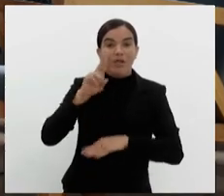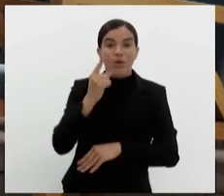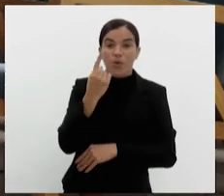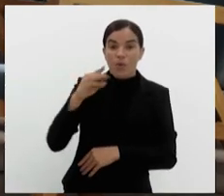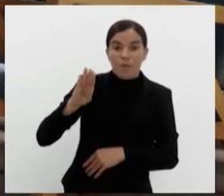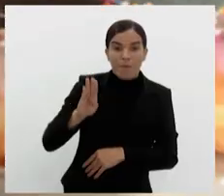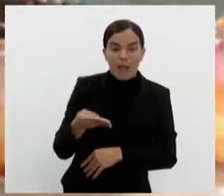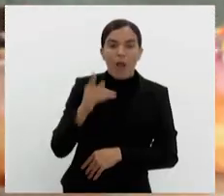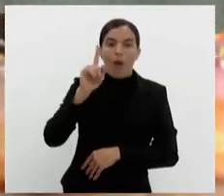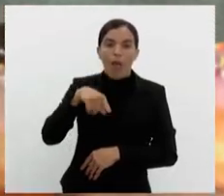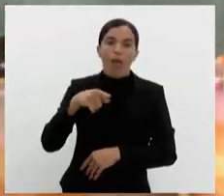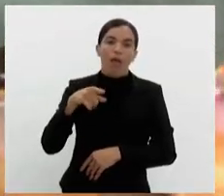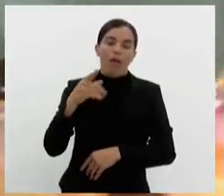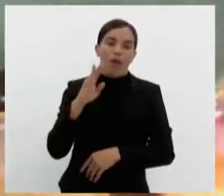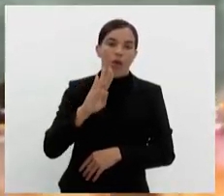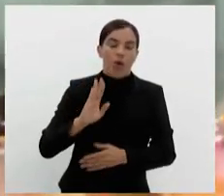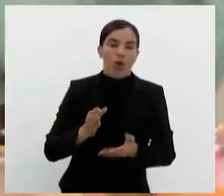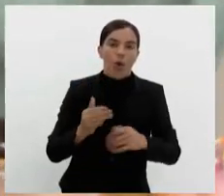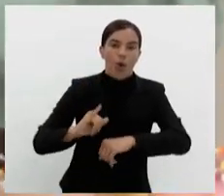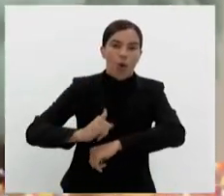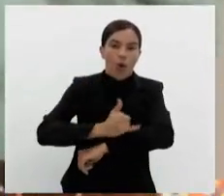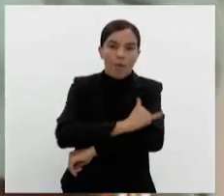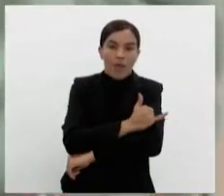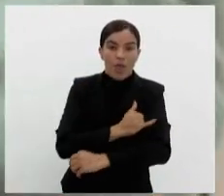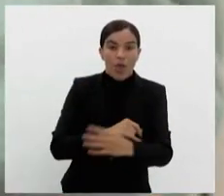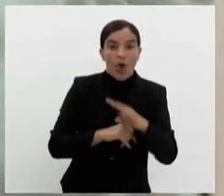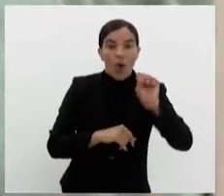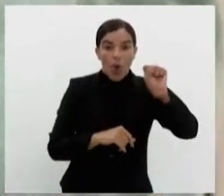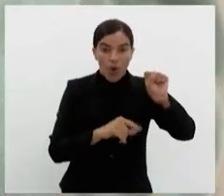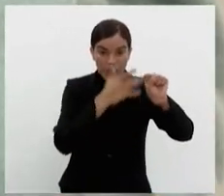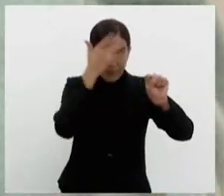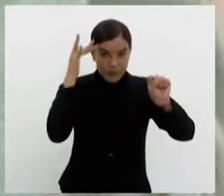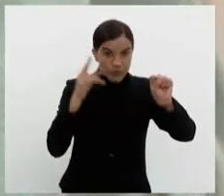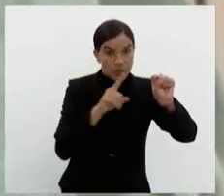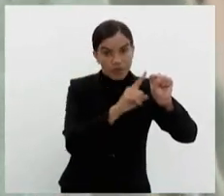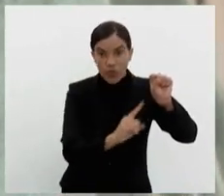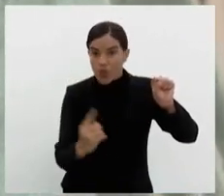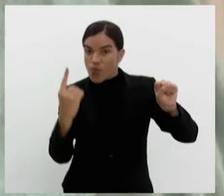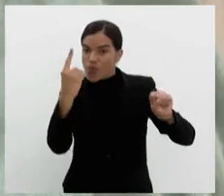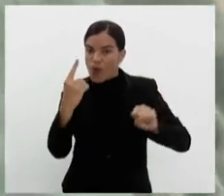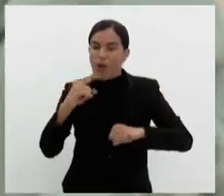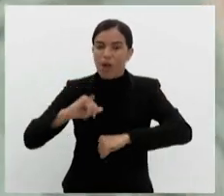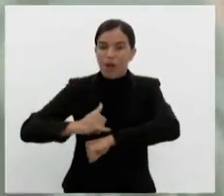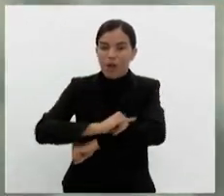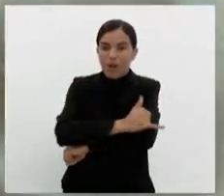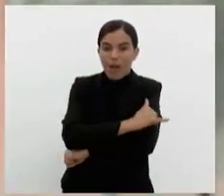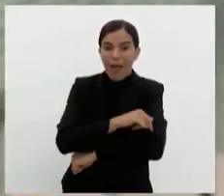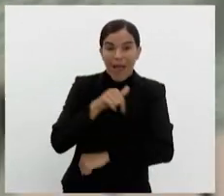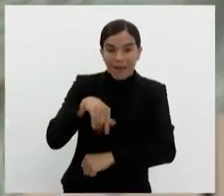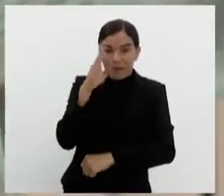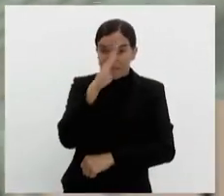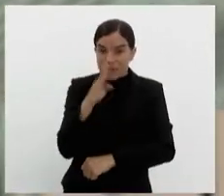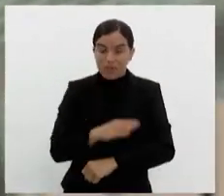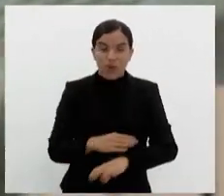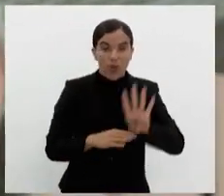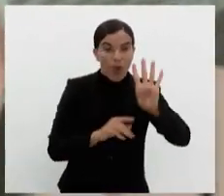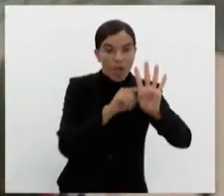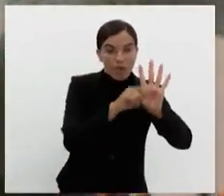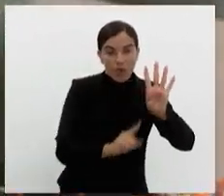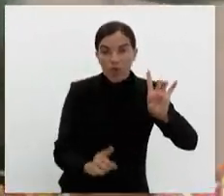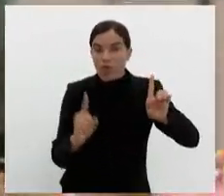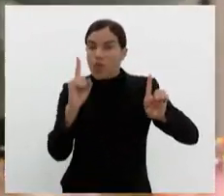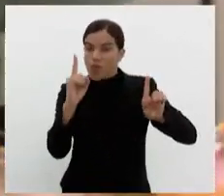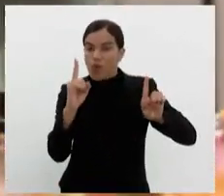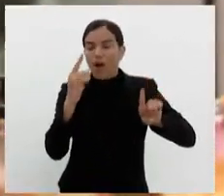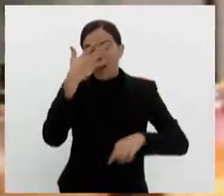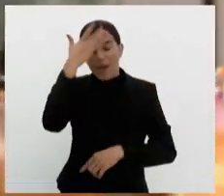são obesas, ou seja, uma a cada oito pessoas. No Brasil, o número chega a uma a cada quatro pessoas, de acordo com